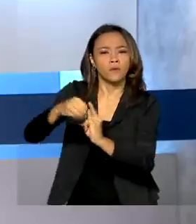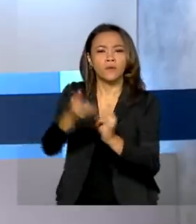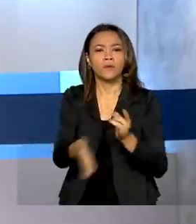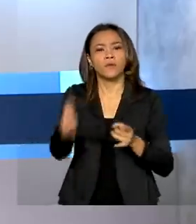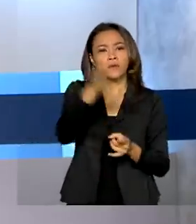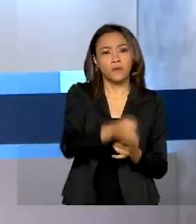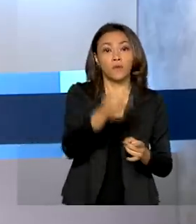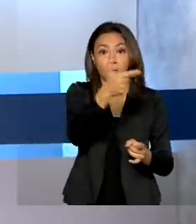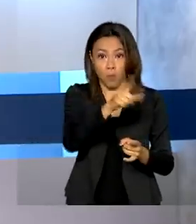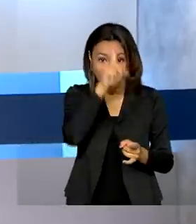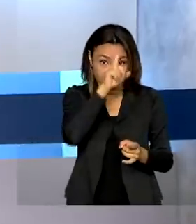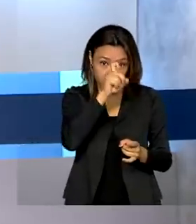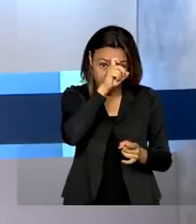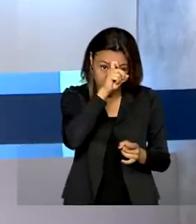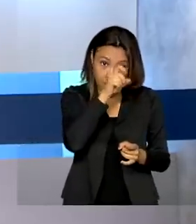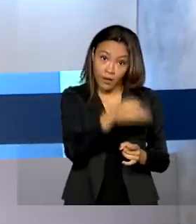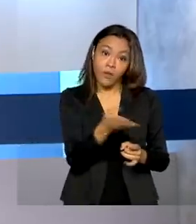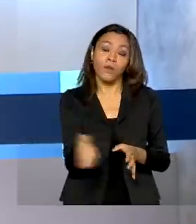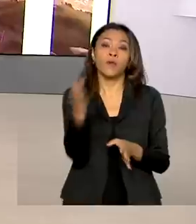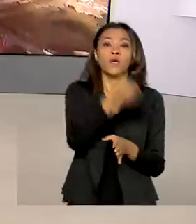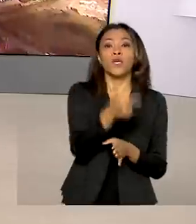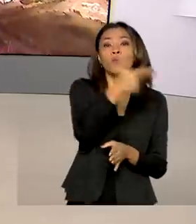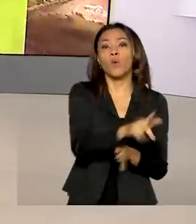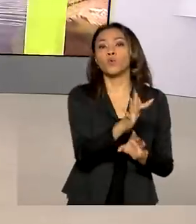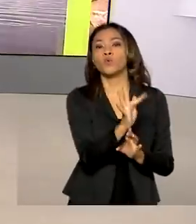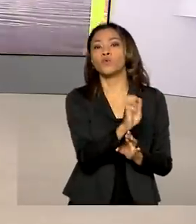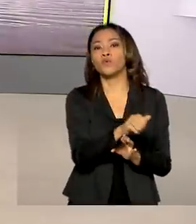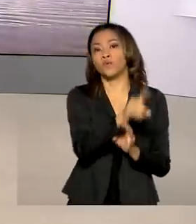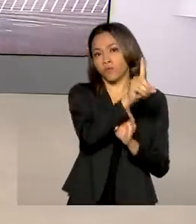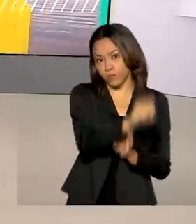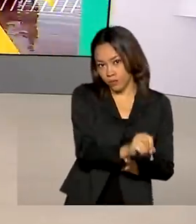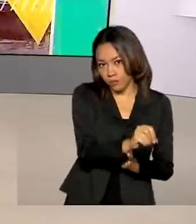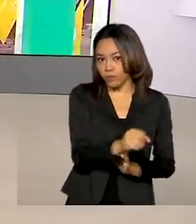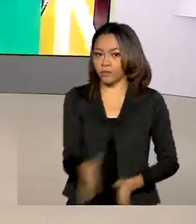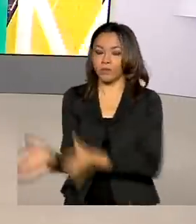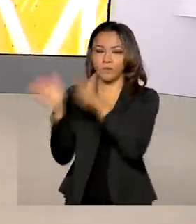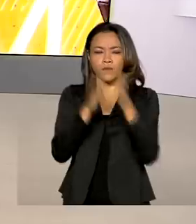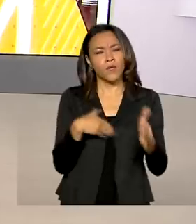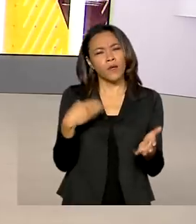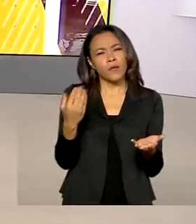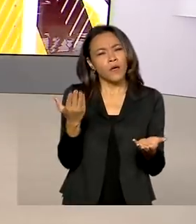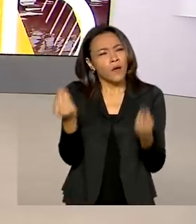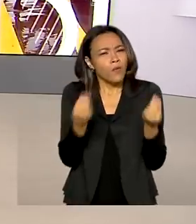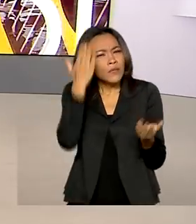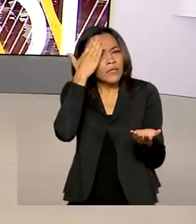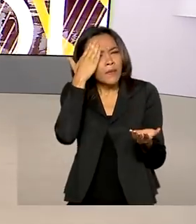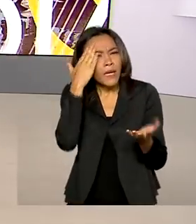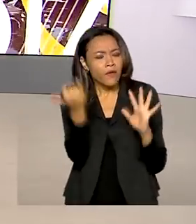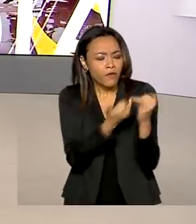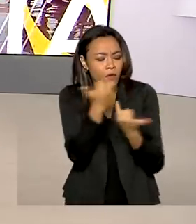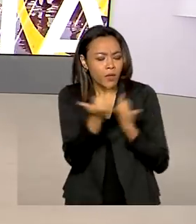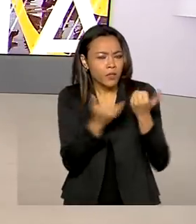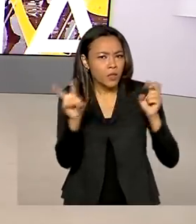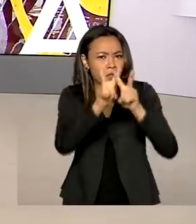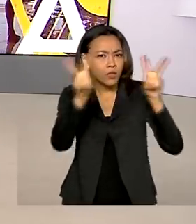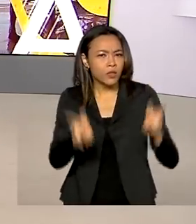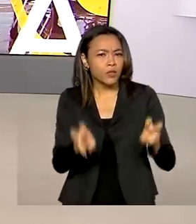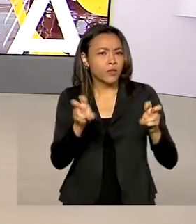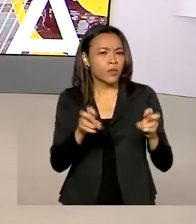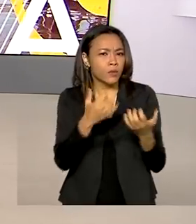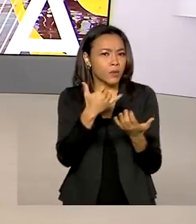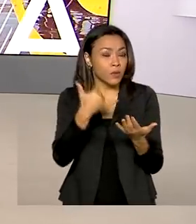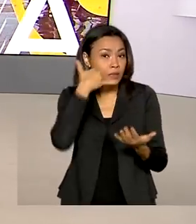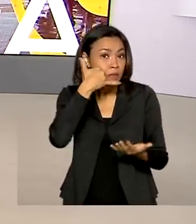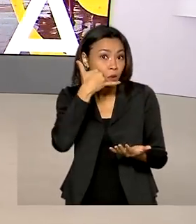e para o Fundo Nacional de Saúde. Uma maneira de saber pelo celular informações atualizadas sobre a atenção